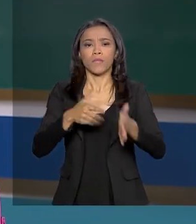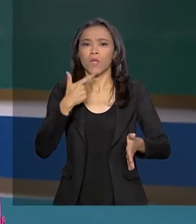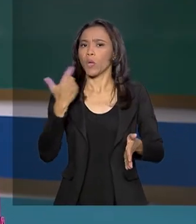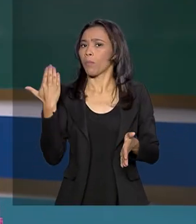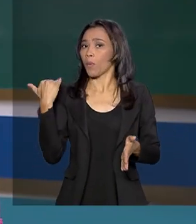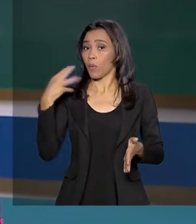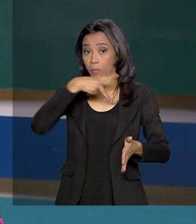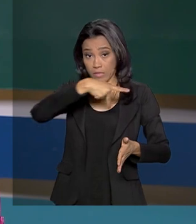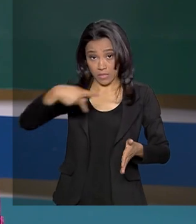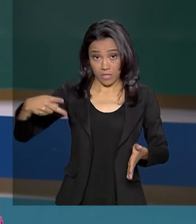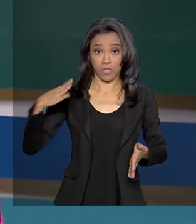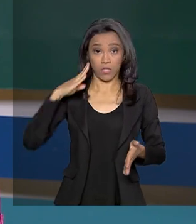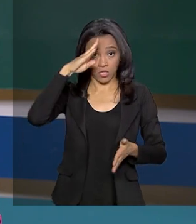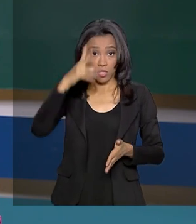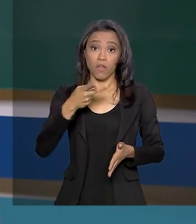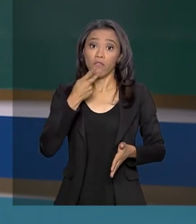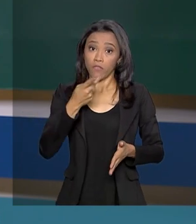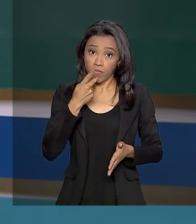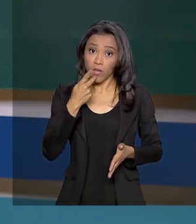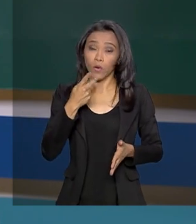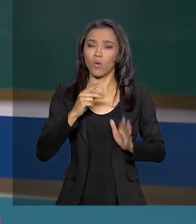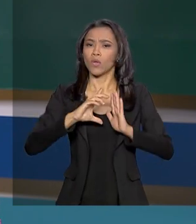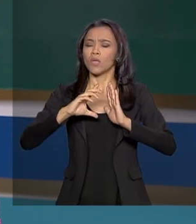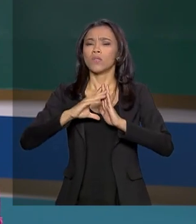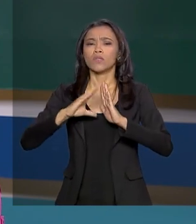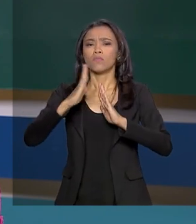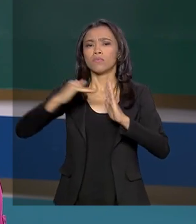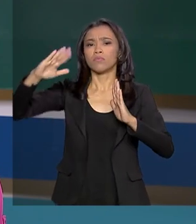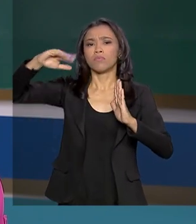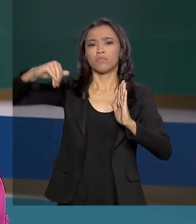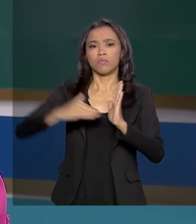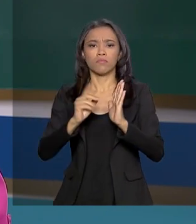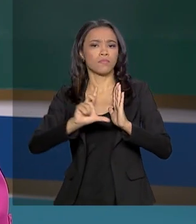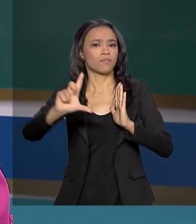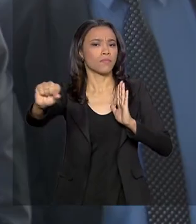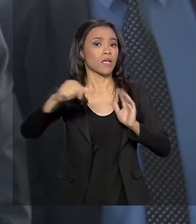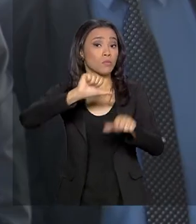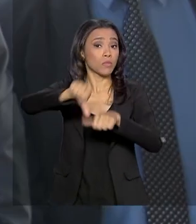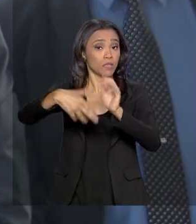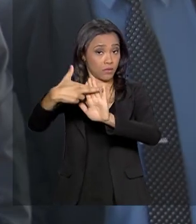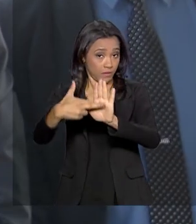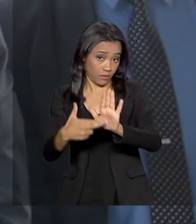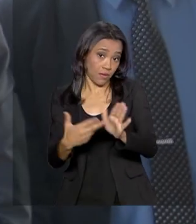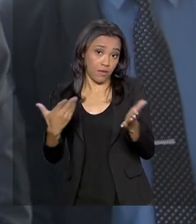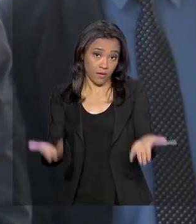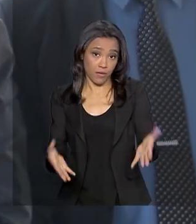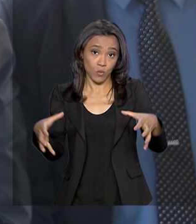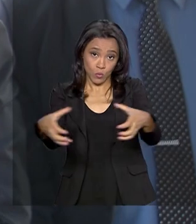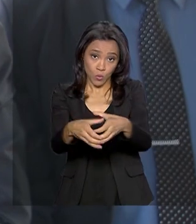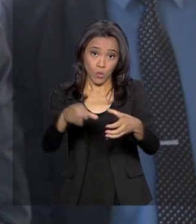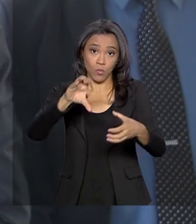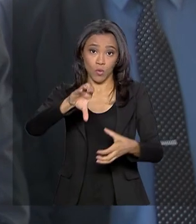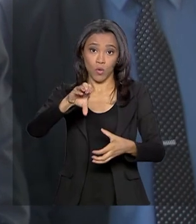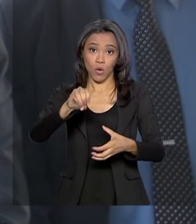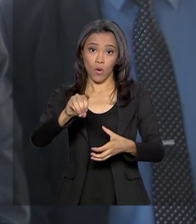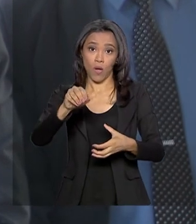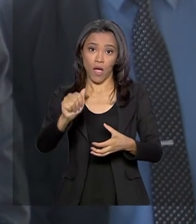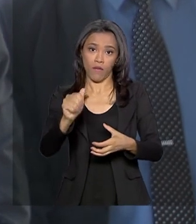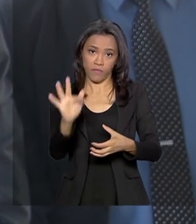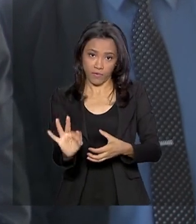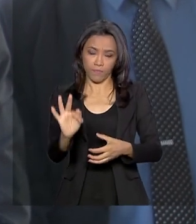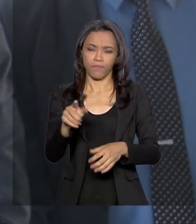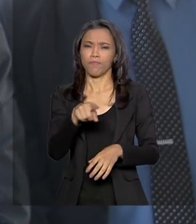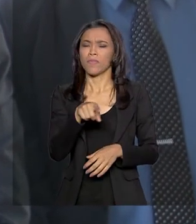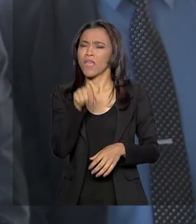Bolsonaro falou com os jornalistas na saída da Alvorada sobre as mudanças no COAF. O COAF nasceu lá atrás no Banco Central,